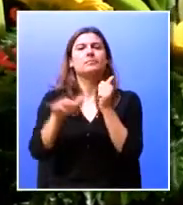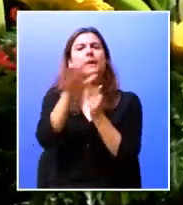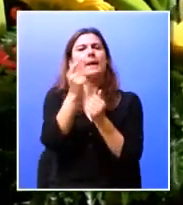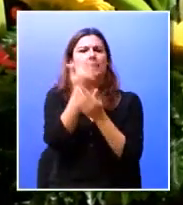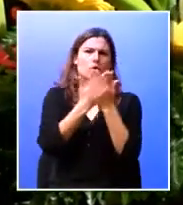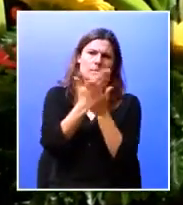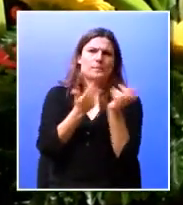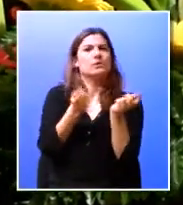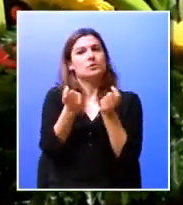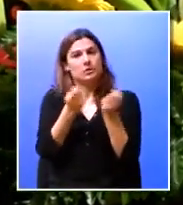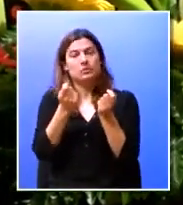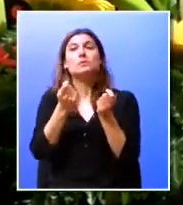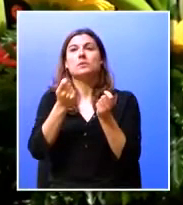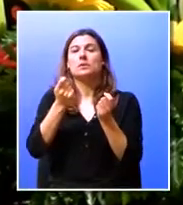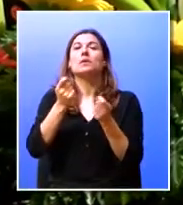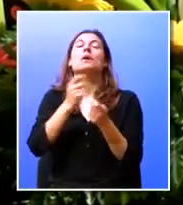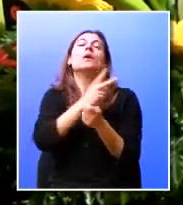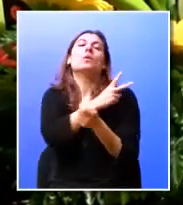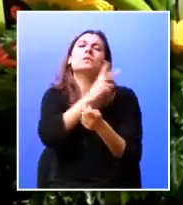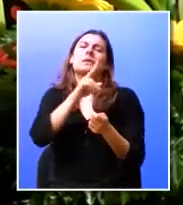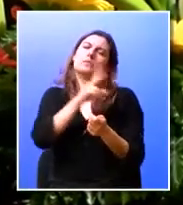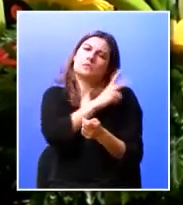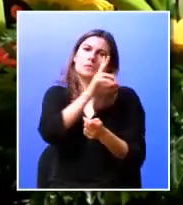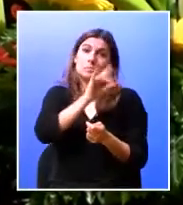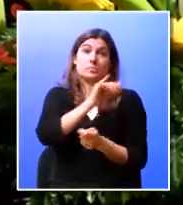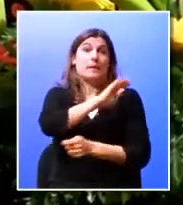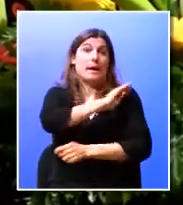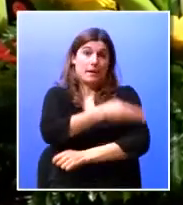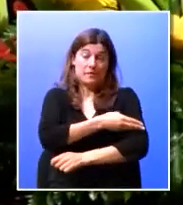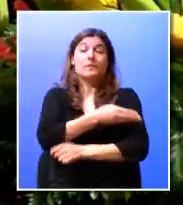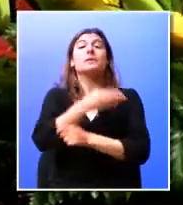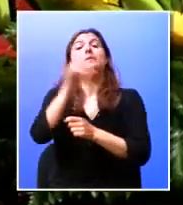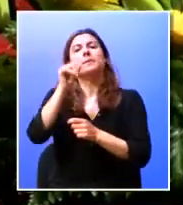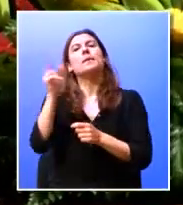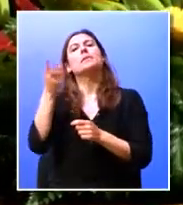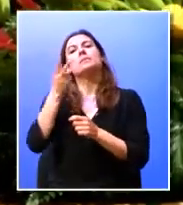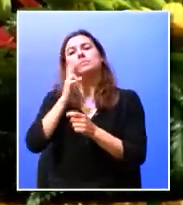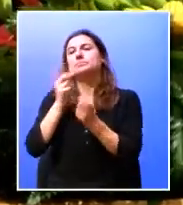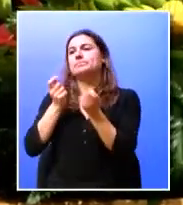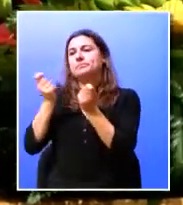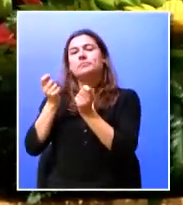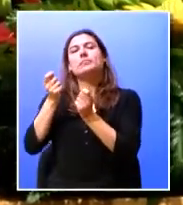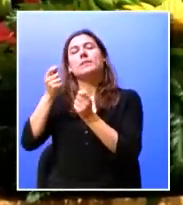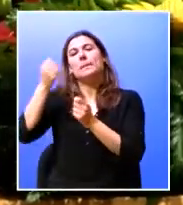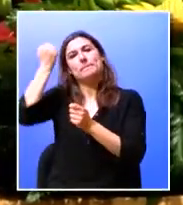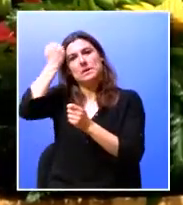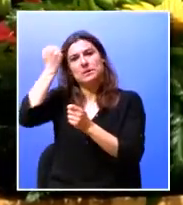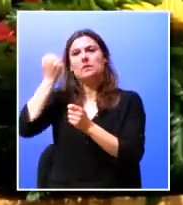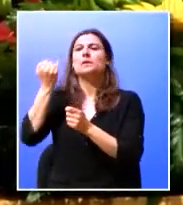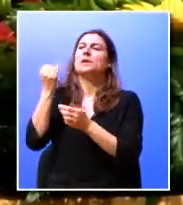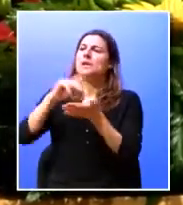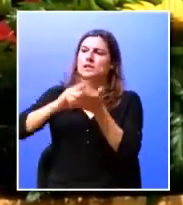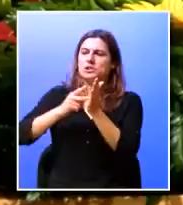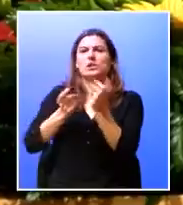gestão e engenharia industrial na Universidade de Aveiro e também diretor do mestrado de engenharia e gestão industrial